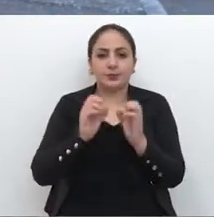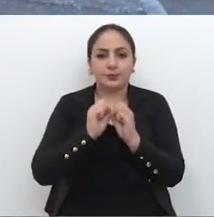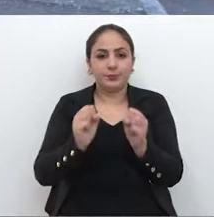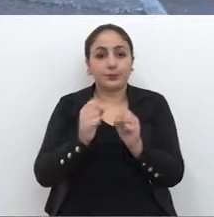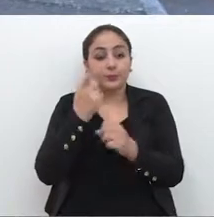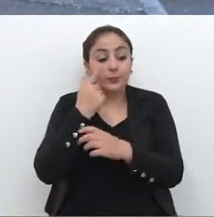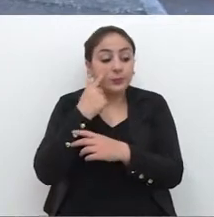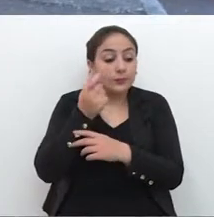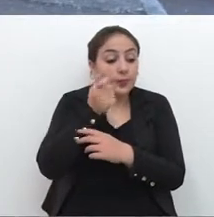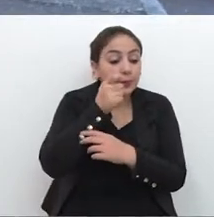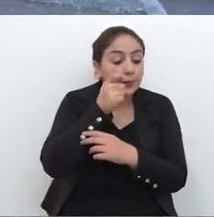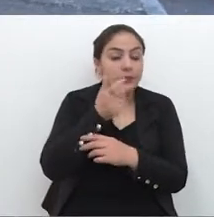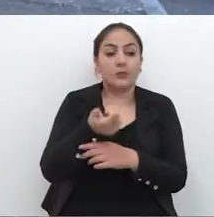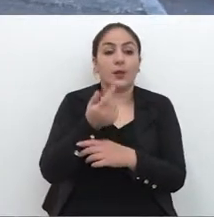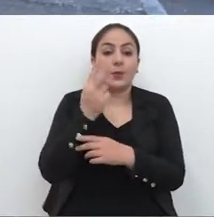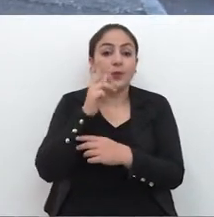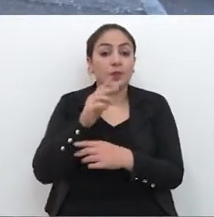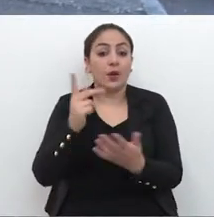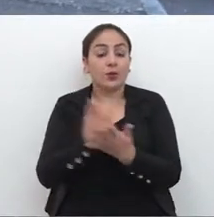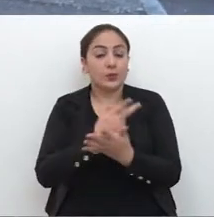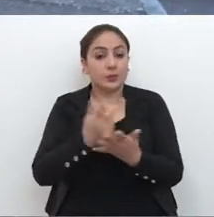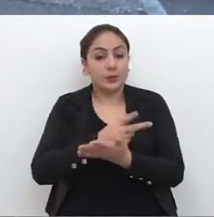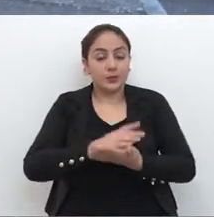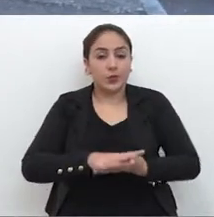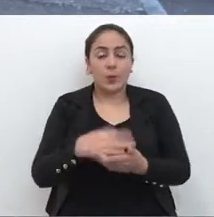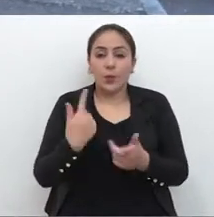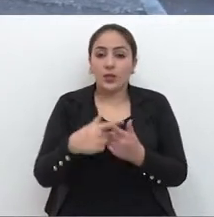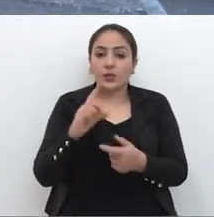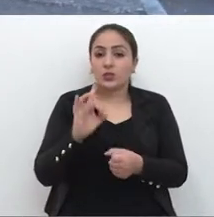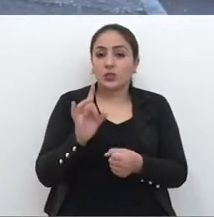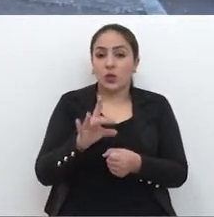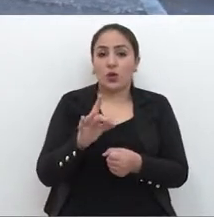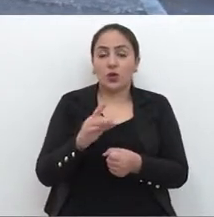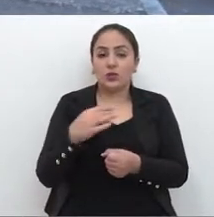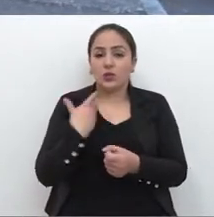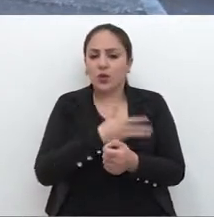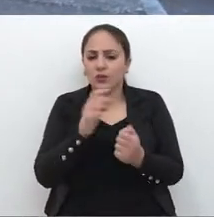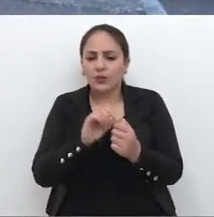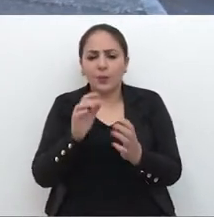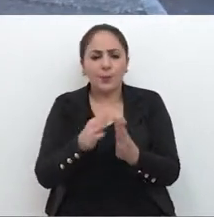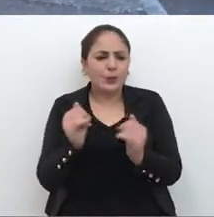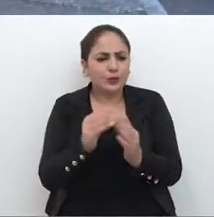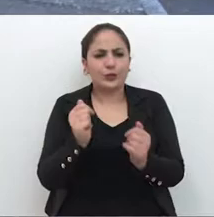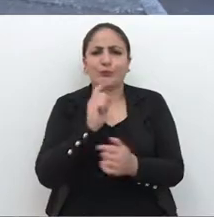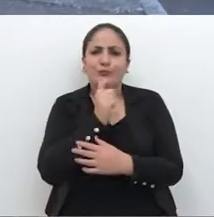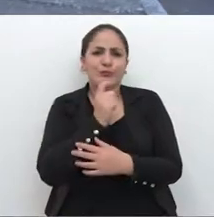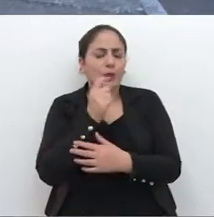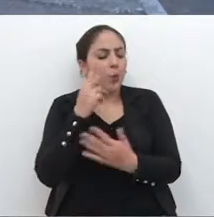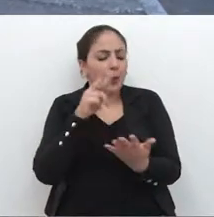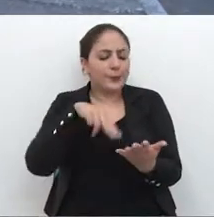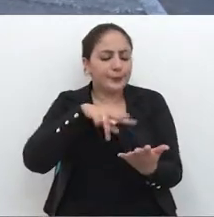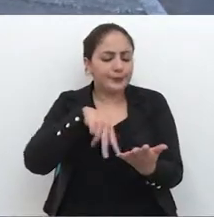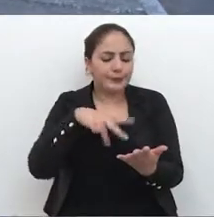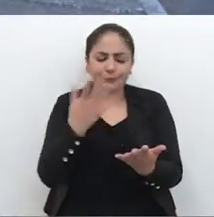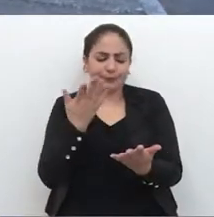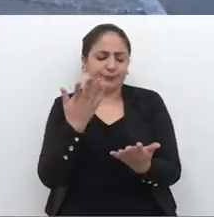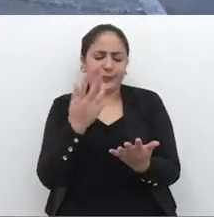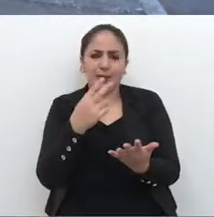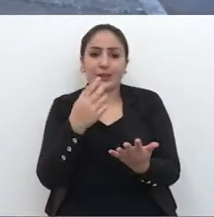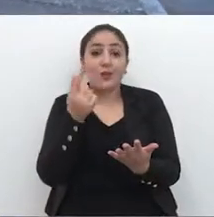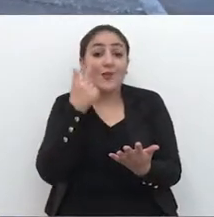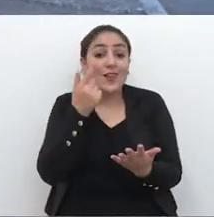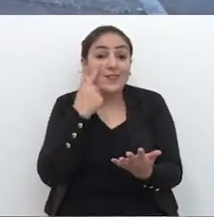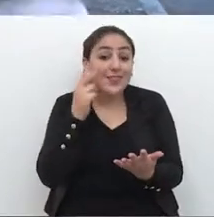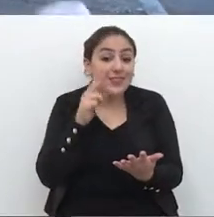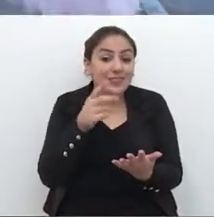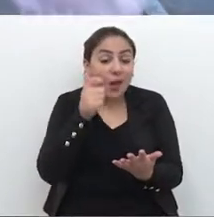para ele vir ver mesmo que a situação é crítica. Porque só a gente fez os pedidos e mandava para ele, ele olha, ele não vai ver, só